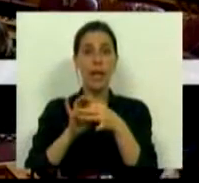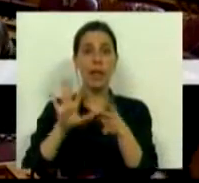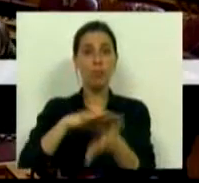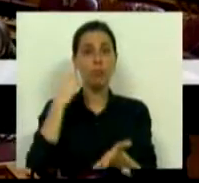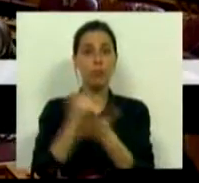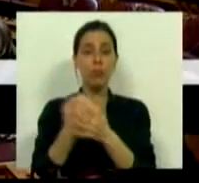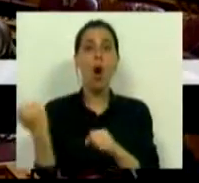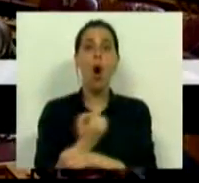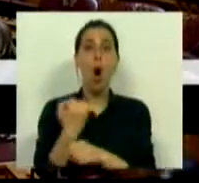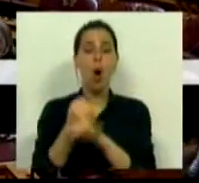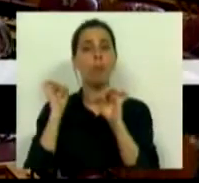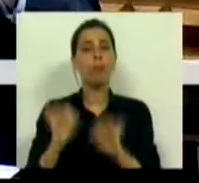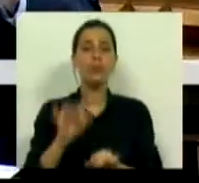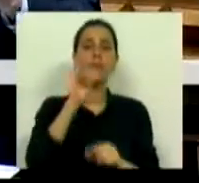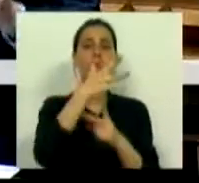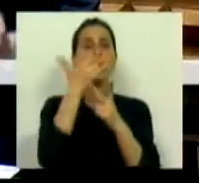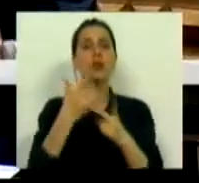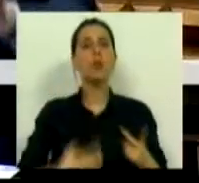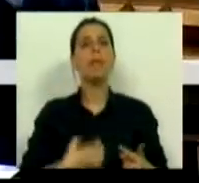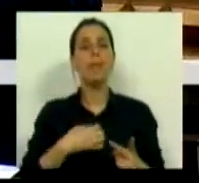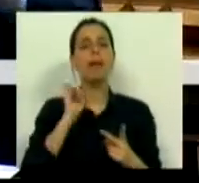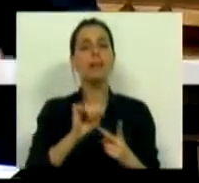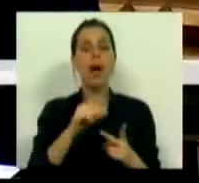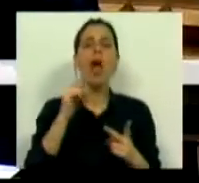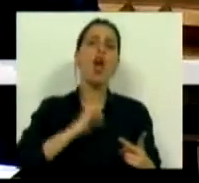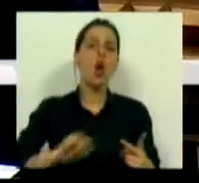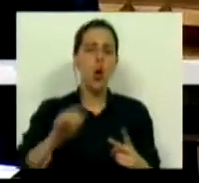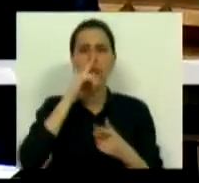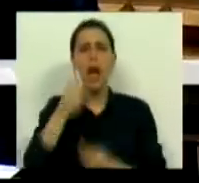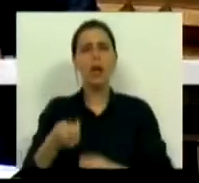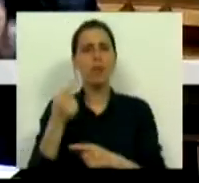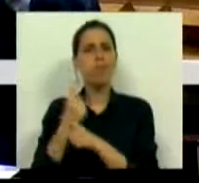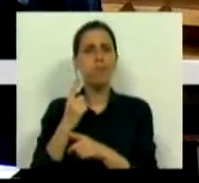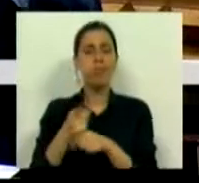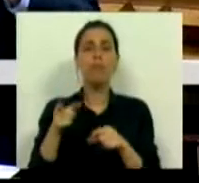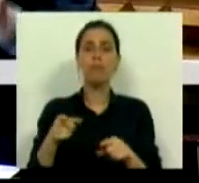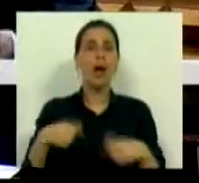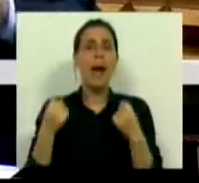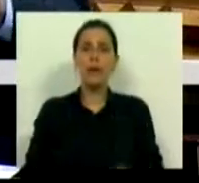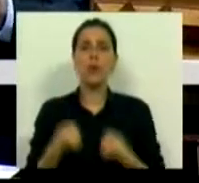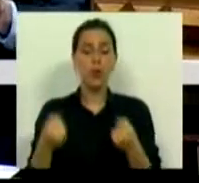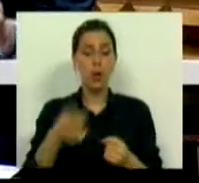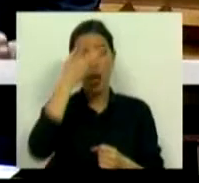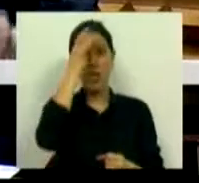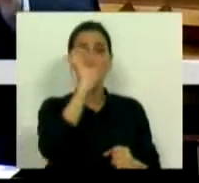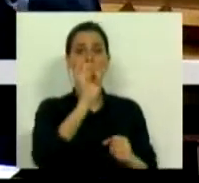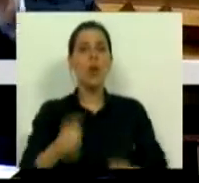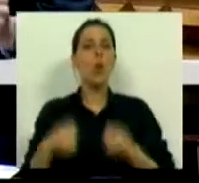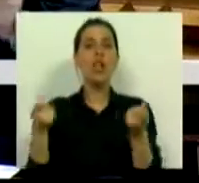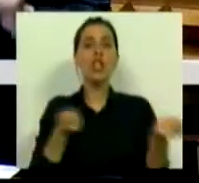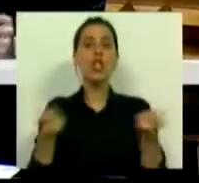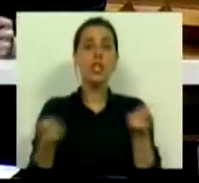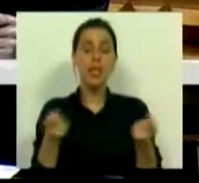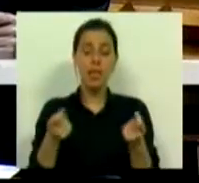conclusão daquela obra. A sua segunda mensagem é também contra os agricultores, porque eles não são capazes, na sua opinião, de